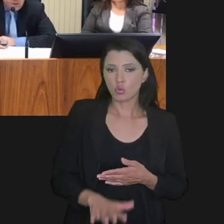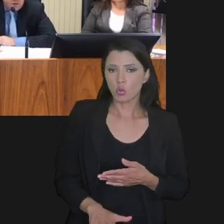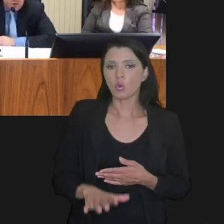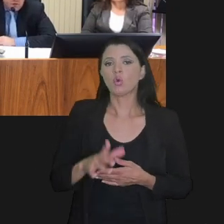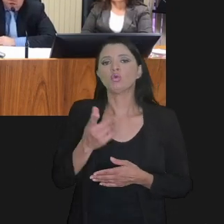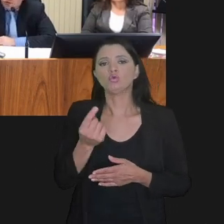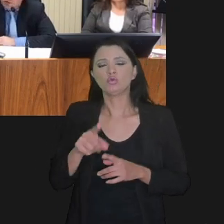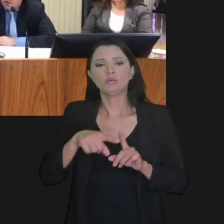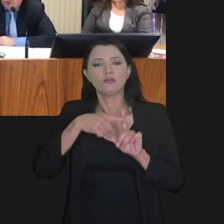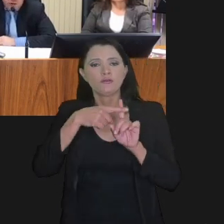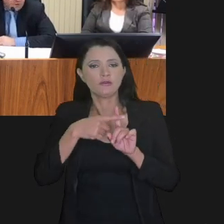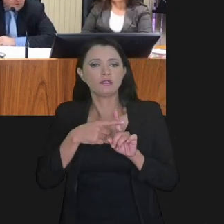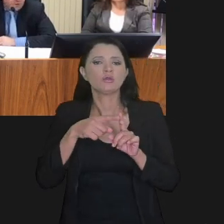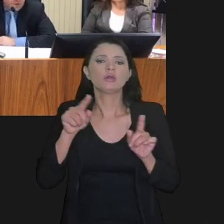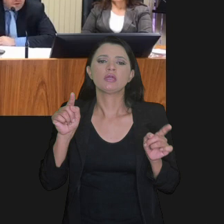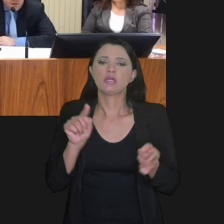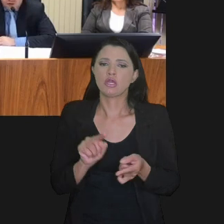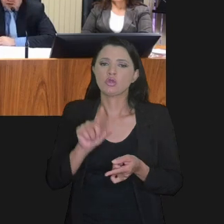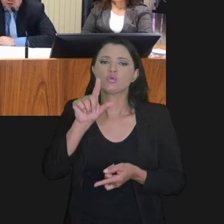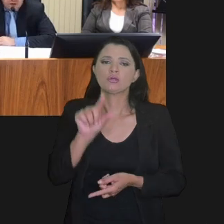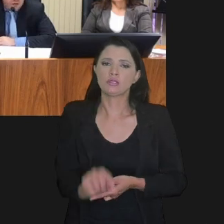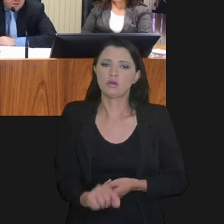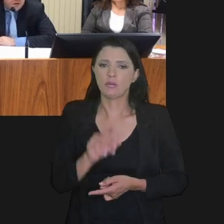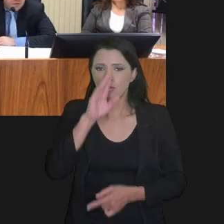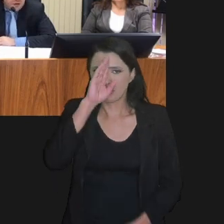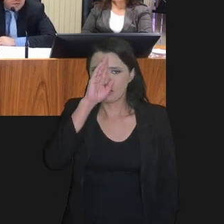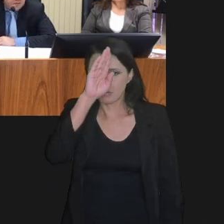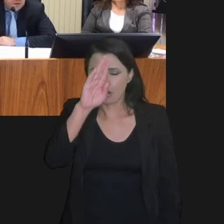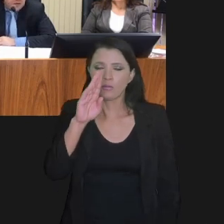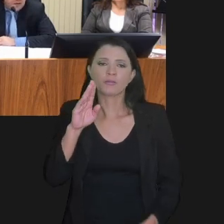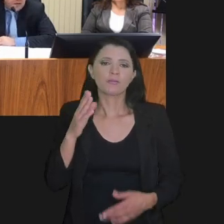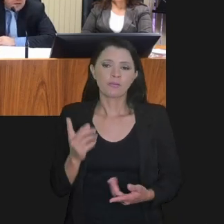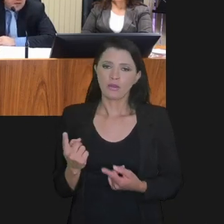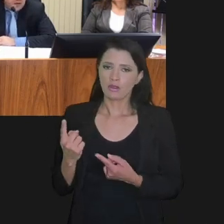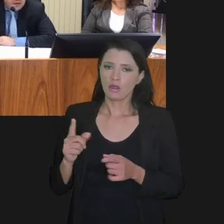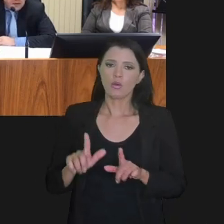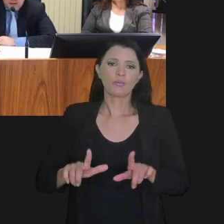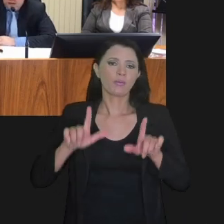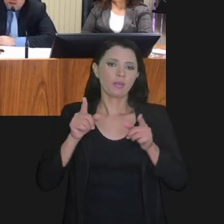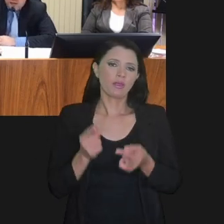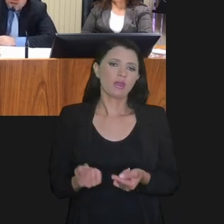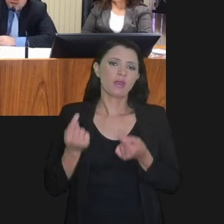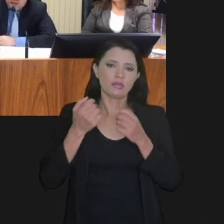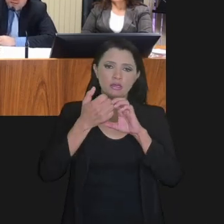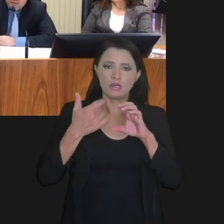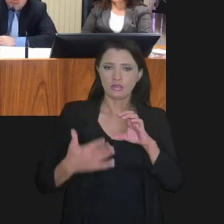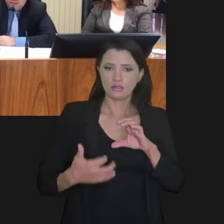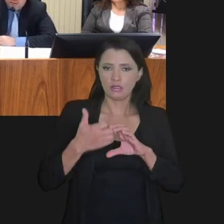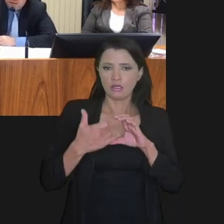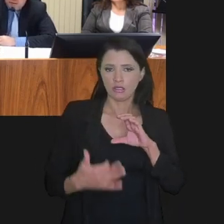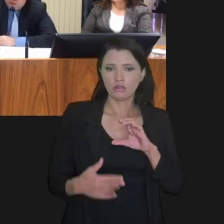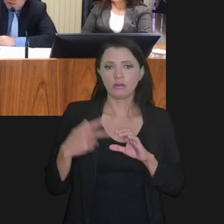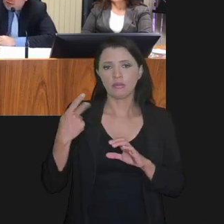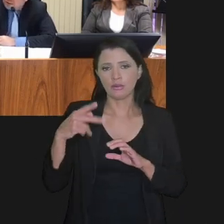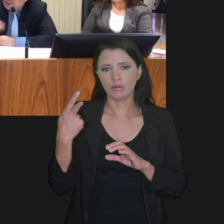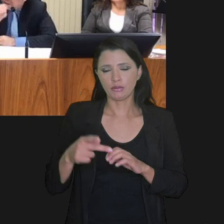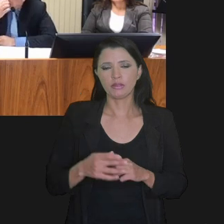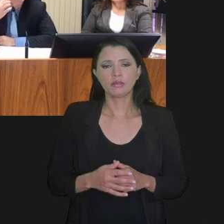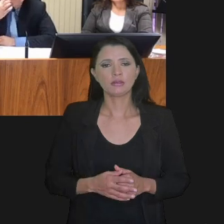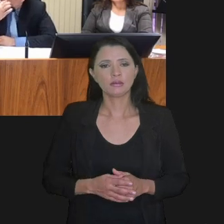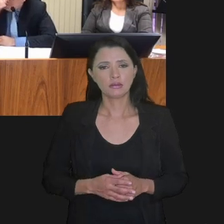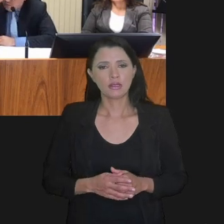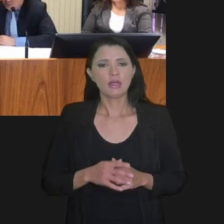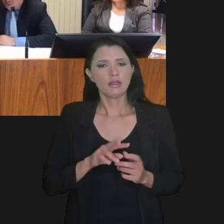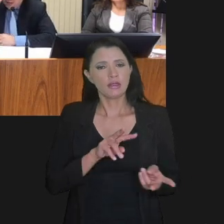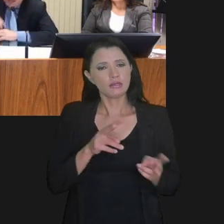acumulação de descontos ou reduções com outros benefícios e a redução no principal. Então, são as características